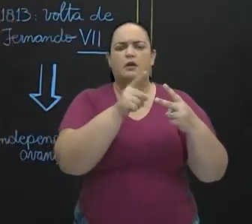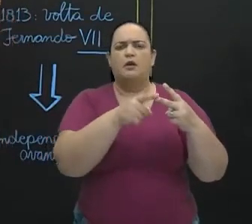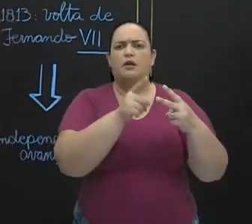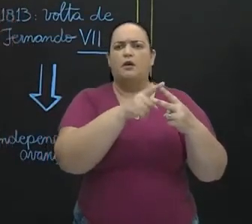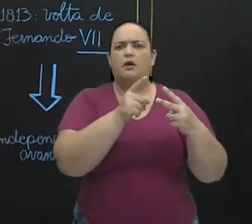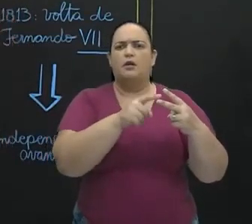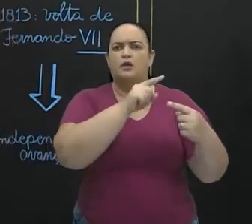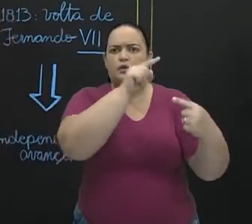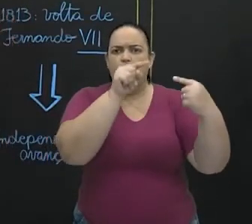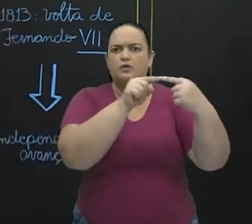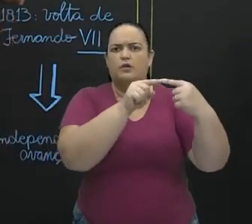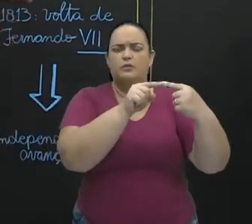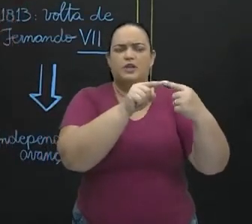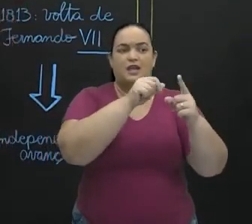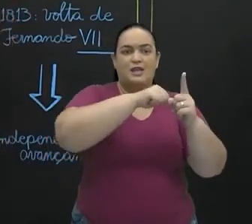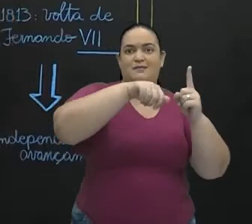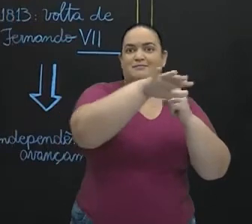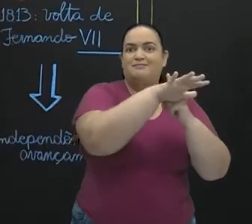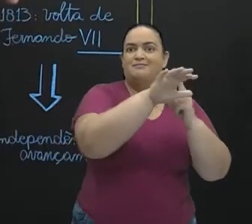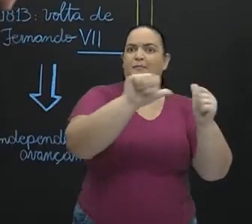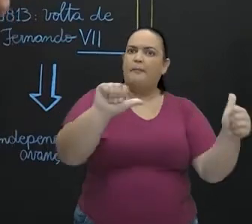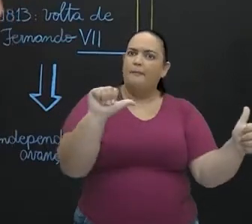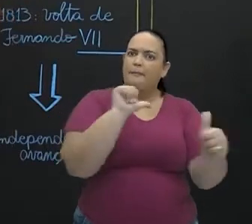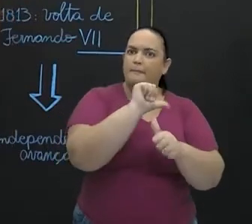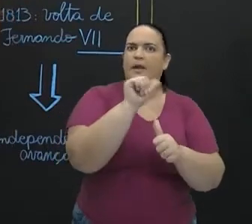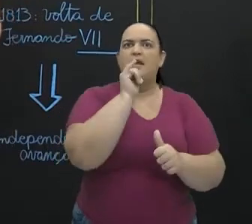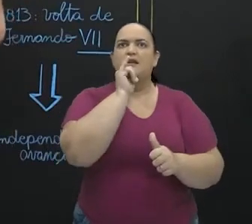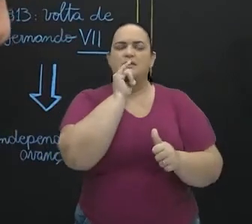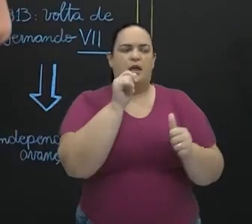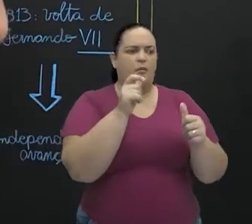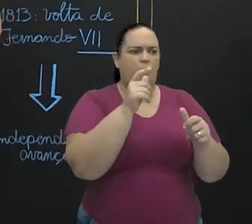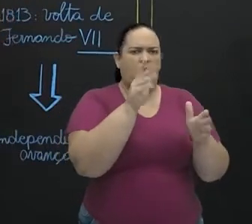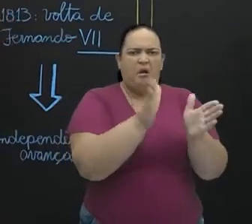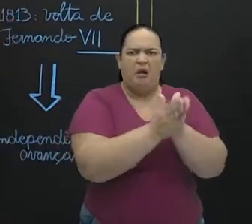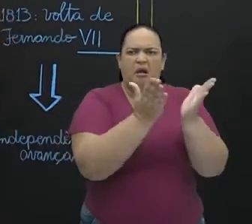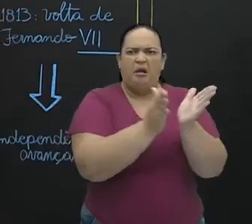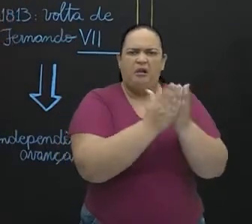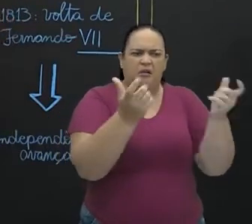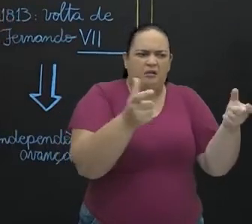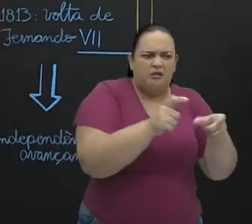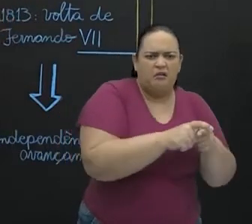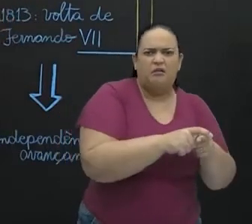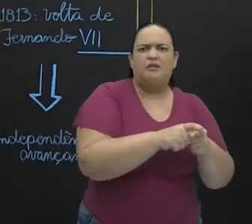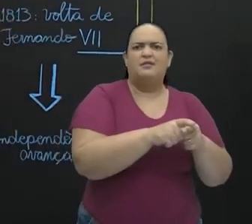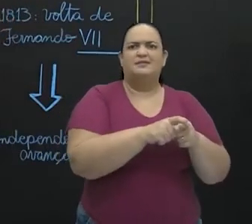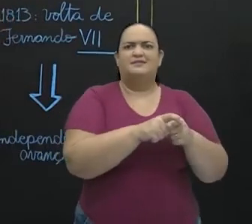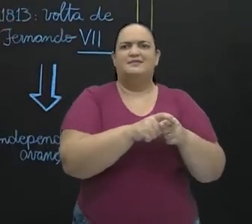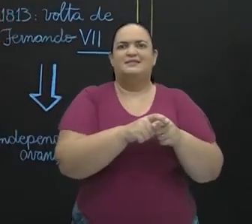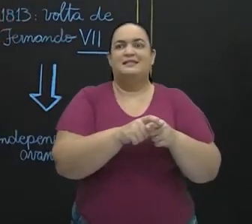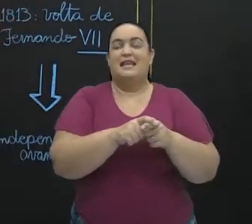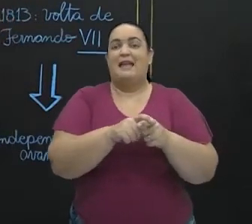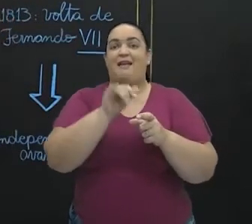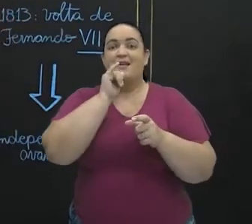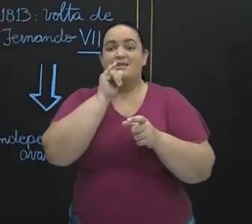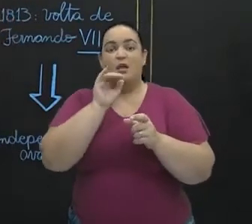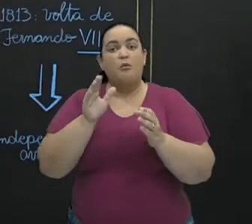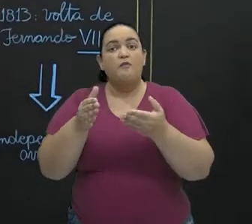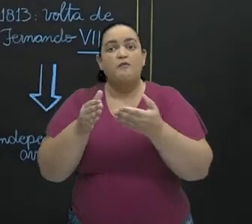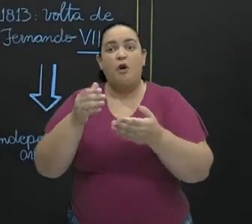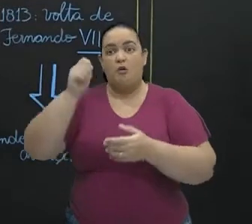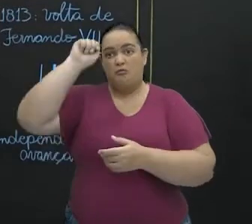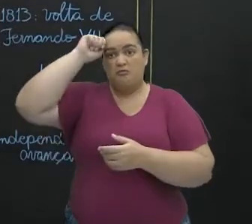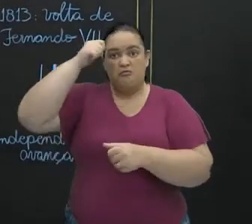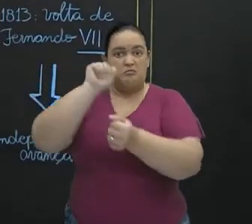intuito de transformação social, de diminuição da pobreza, de enfrentamento da questão da escravidão,